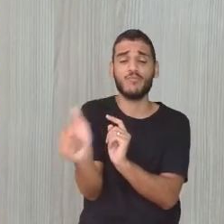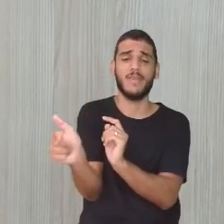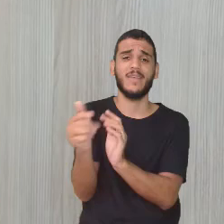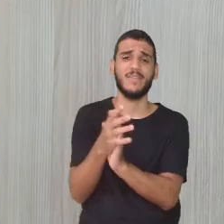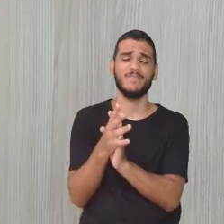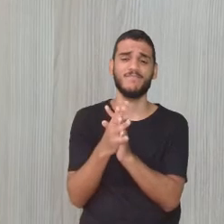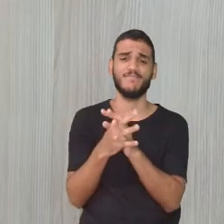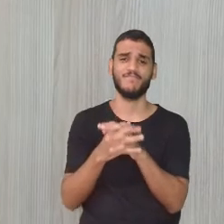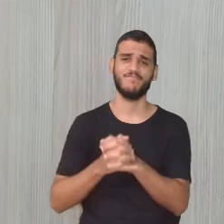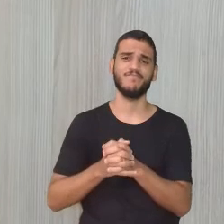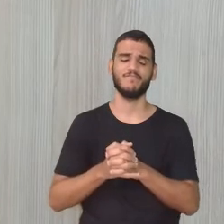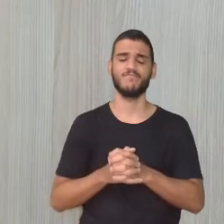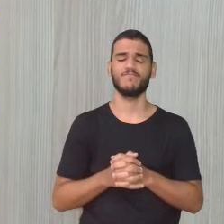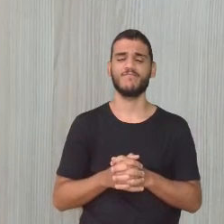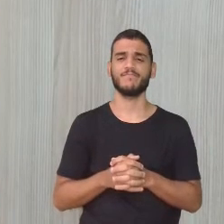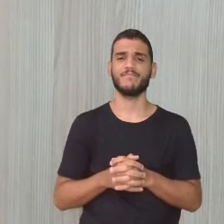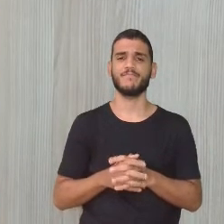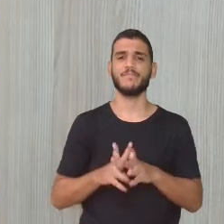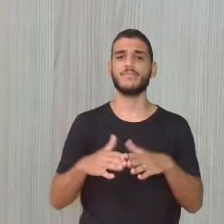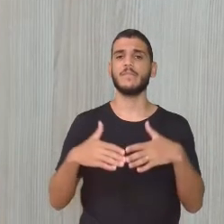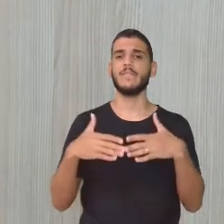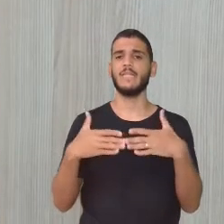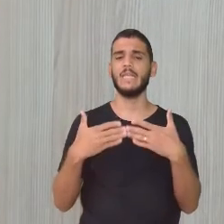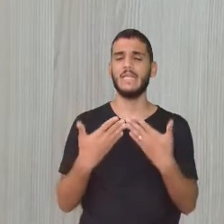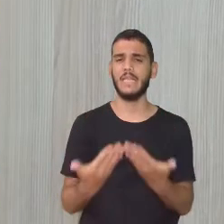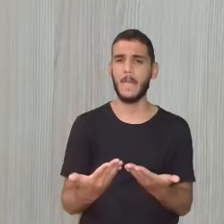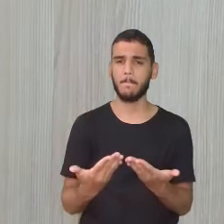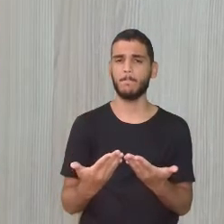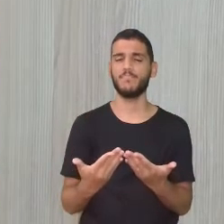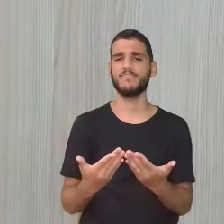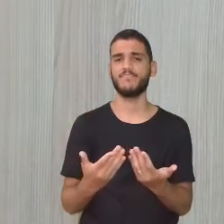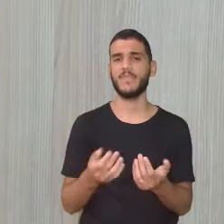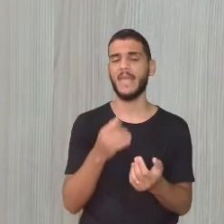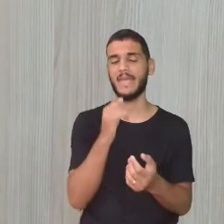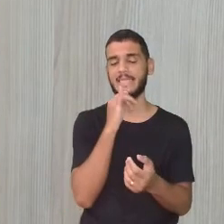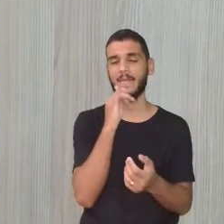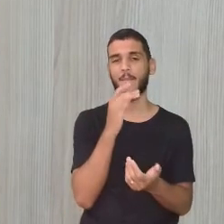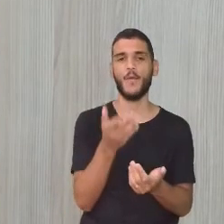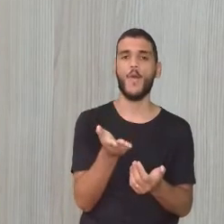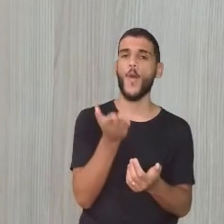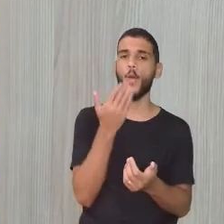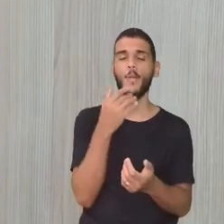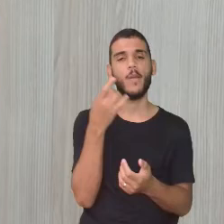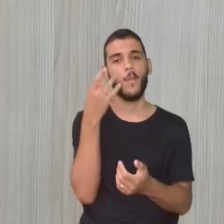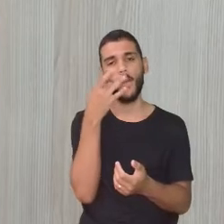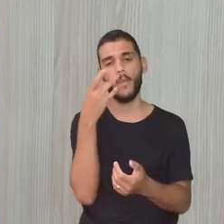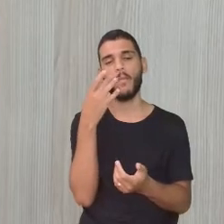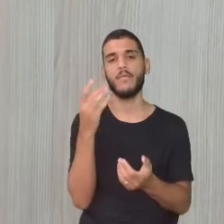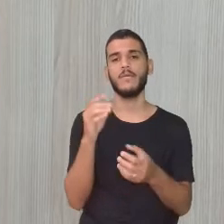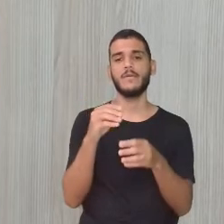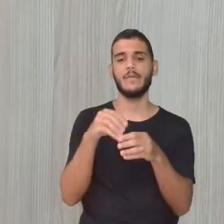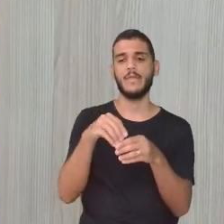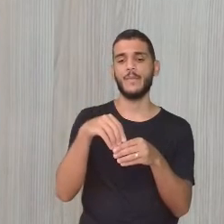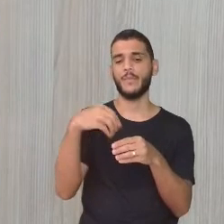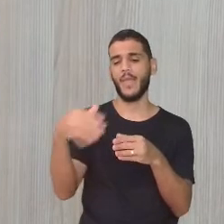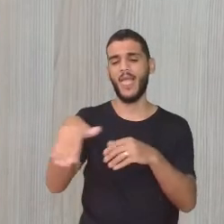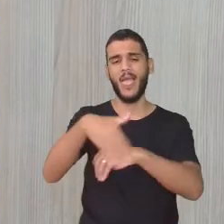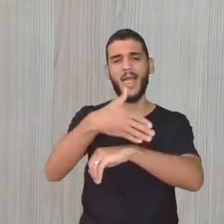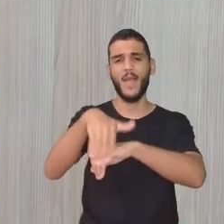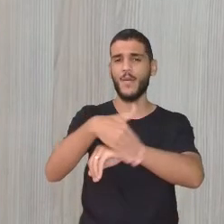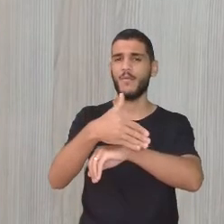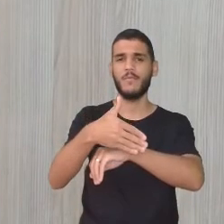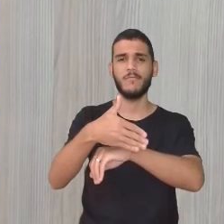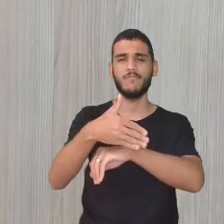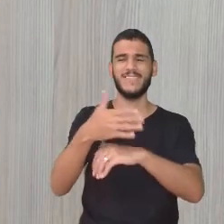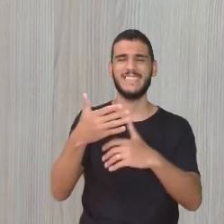na questão ambiental. Porque aquilo não é só o fato. Comi um bombom, joguei ali na rua, aquilo ali vai impactar, gente. Porque